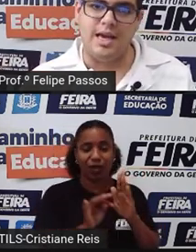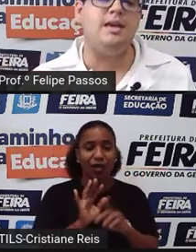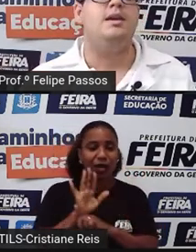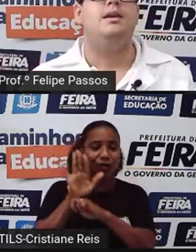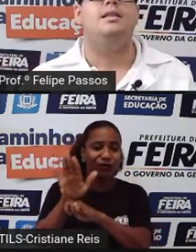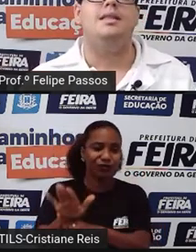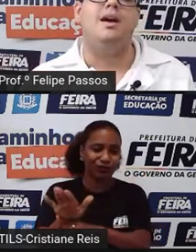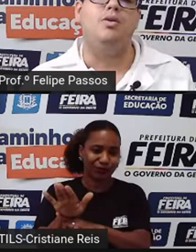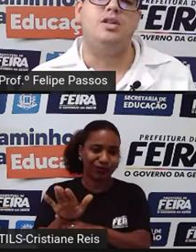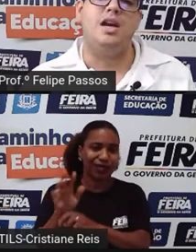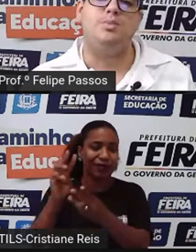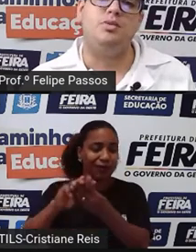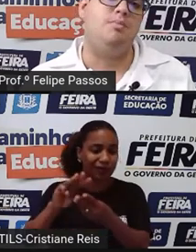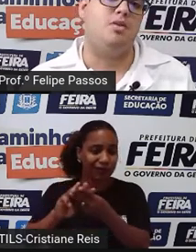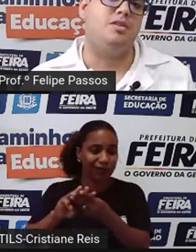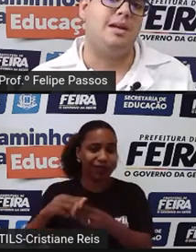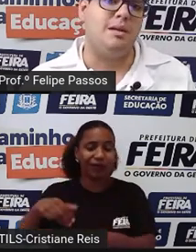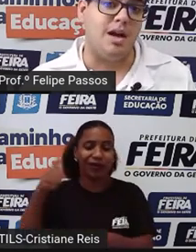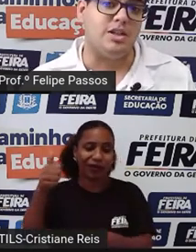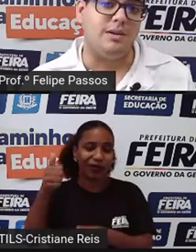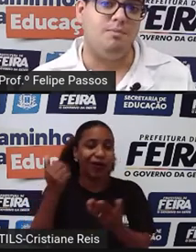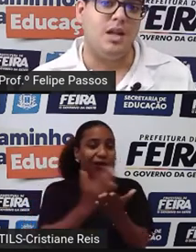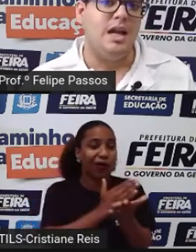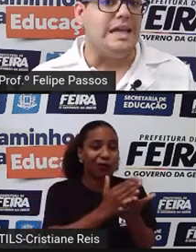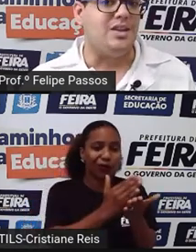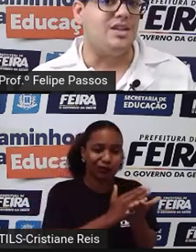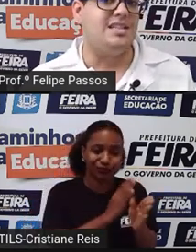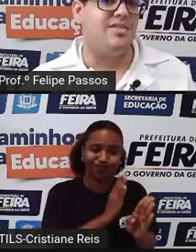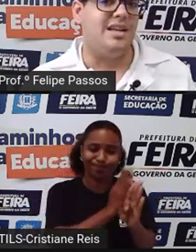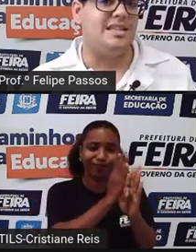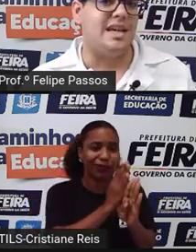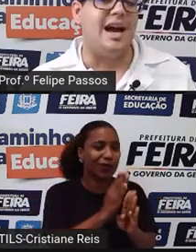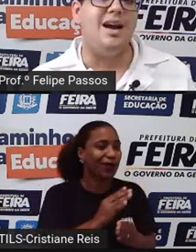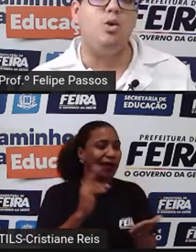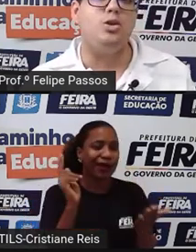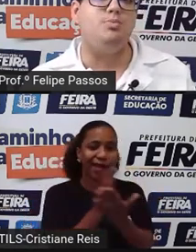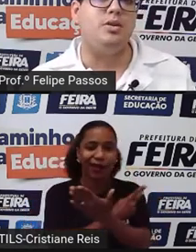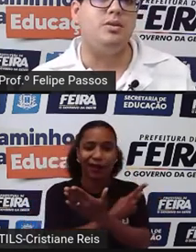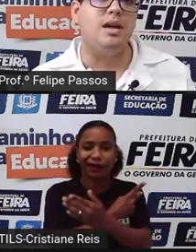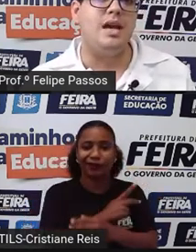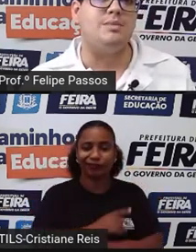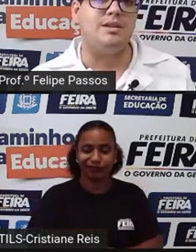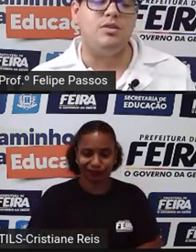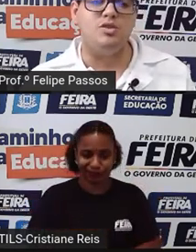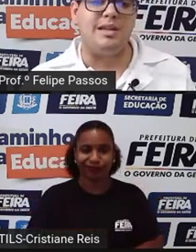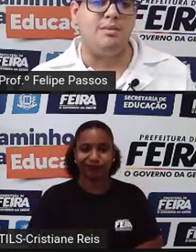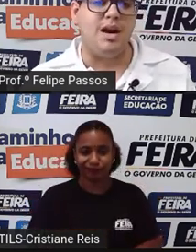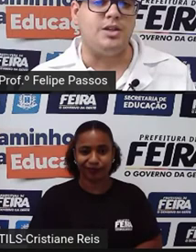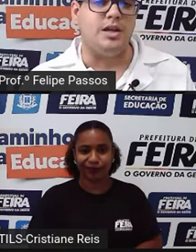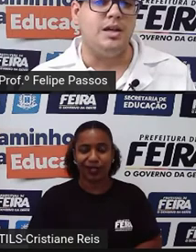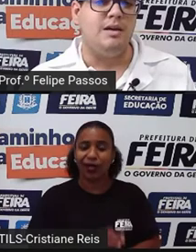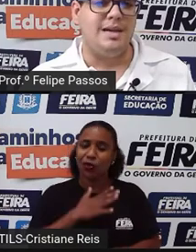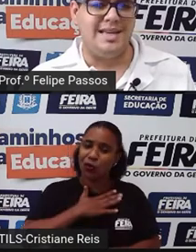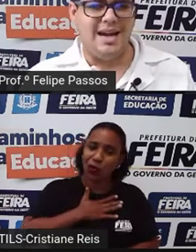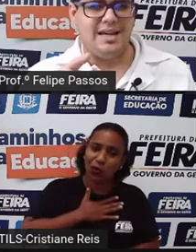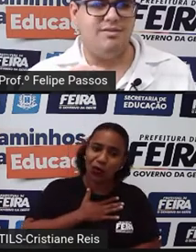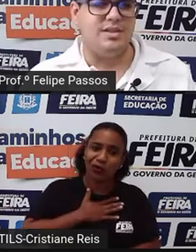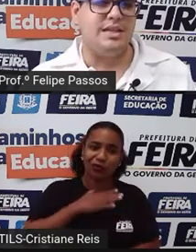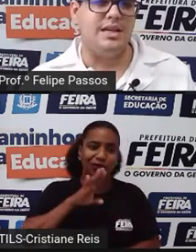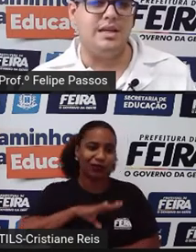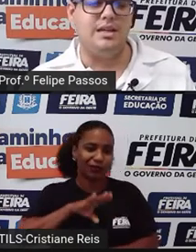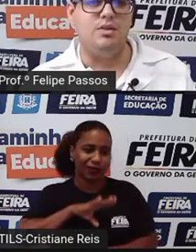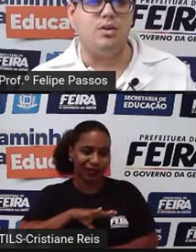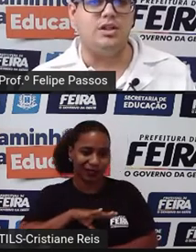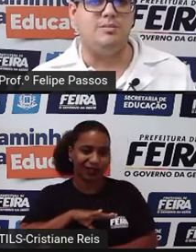errem na hora de responder uma prova de matemática. Então, às vezes você fala assim, ah, eu gosto de português, mas não gosto de matemática. Mas será que